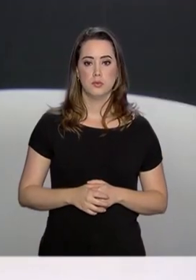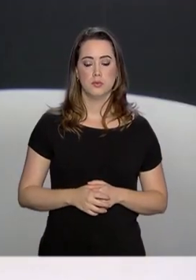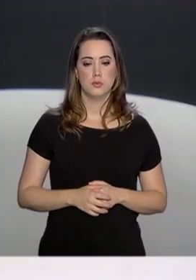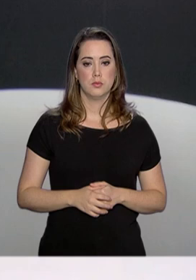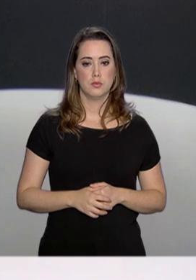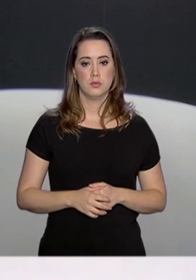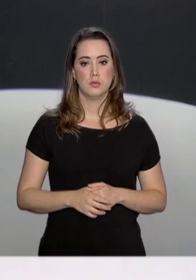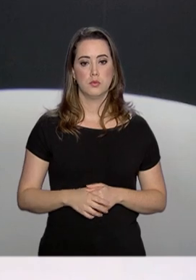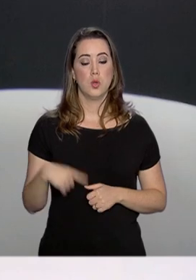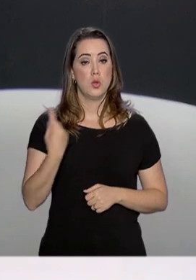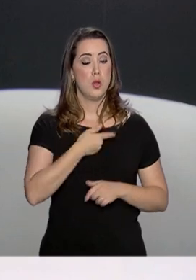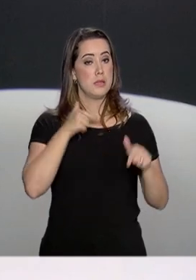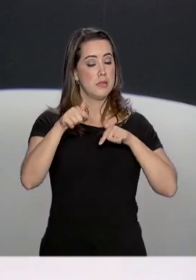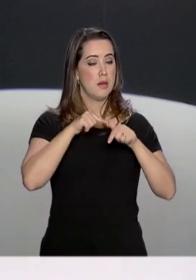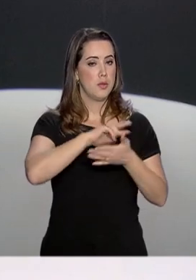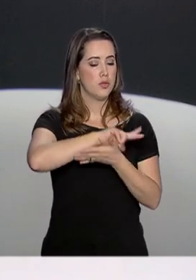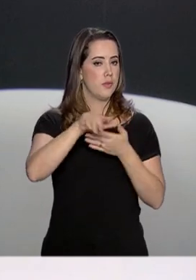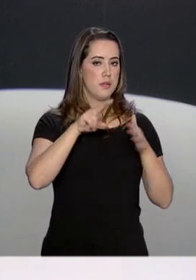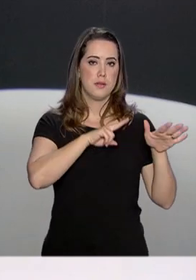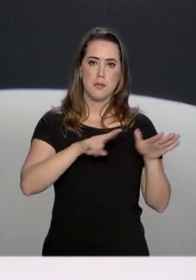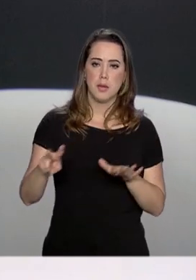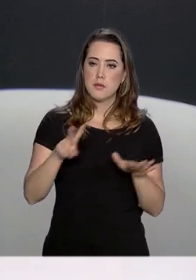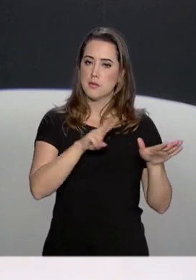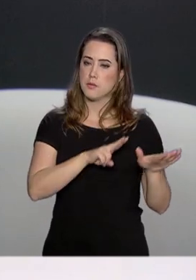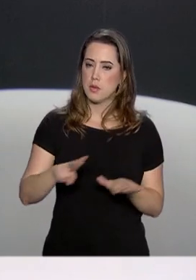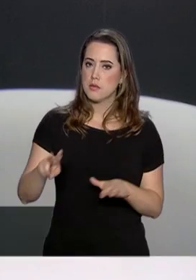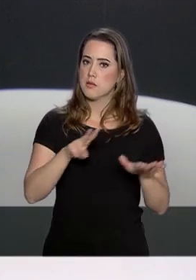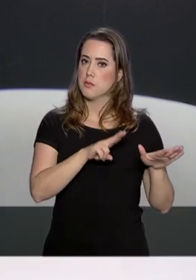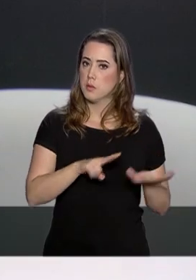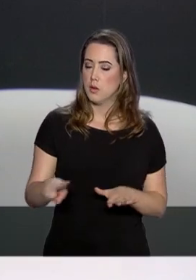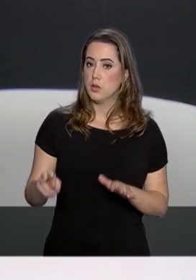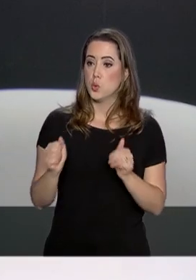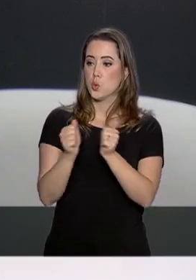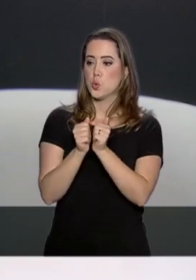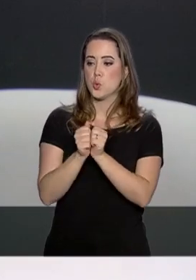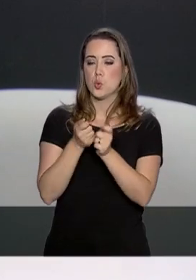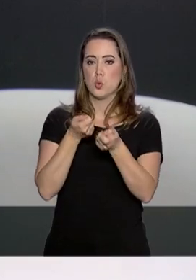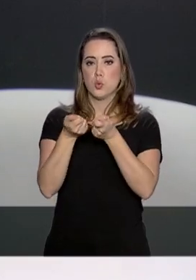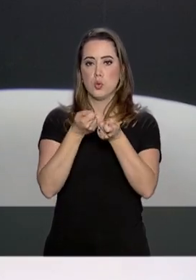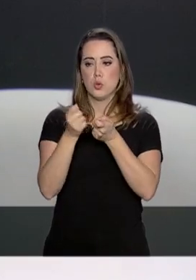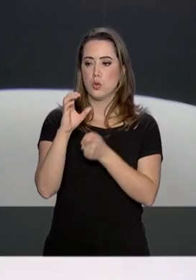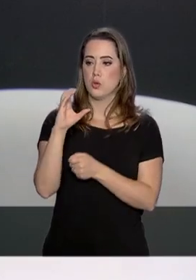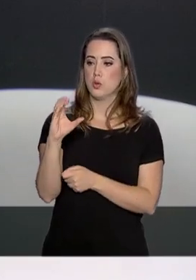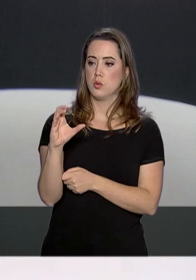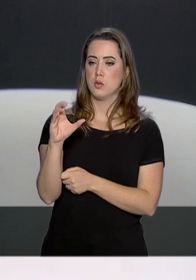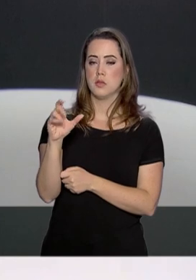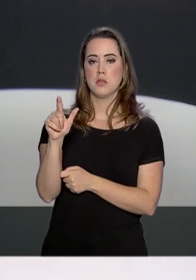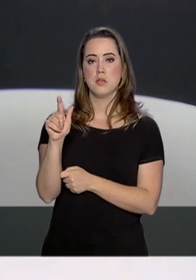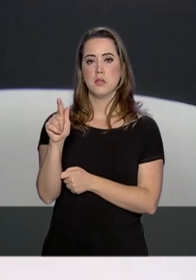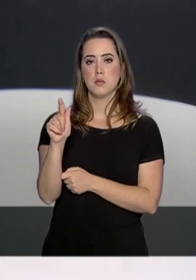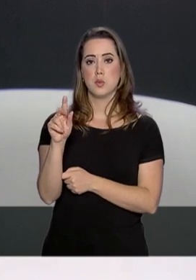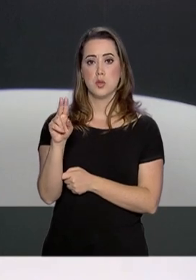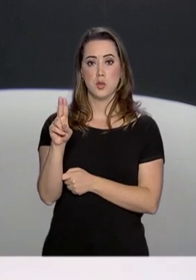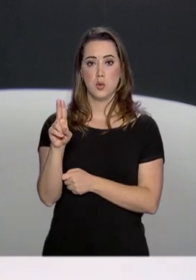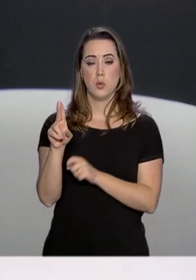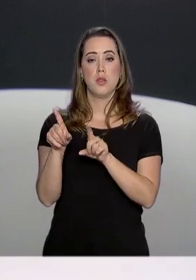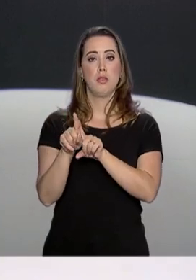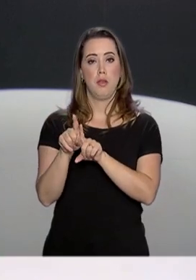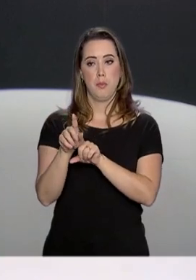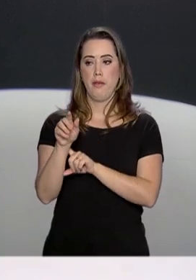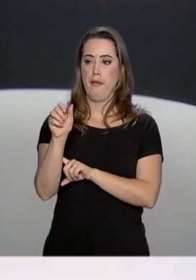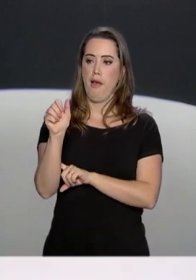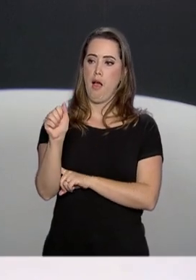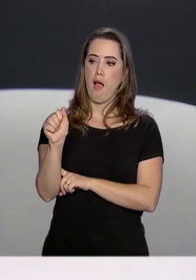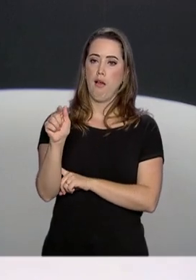Nós estamos trabalhando já várias semanas. Junto com a Controleria Geral da União e junto com a AGU,